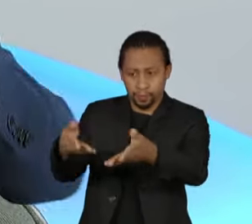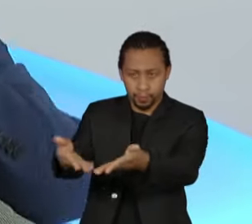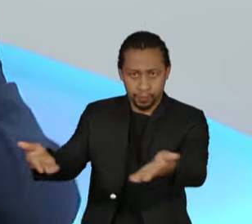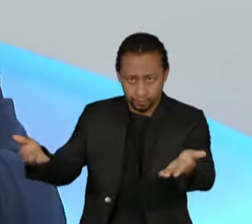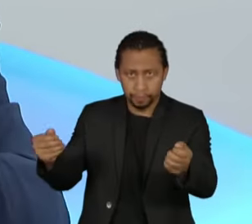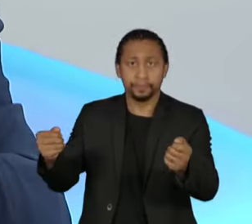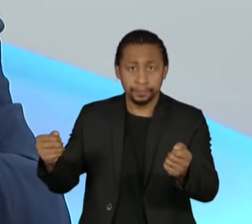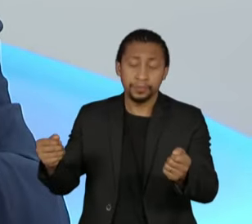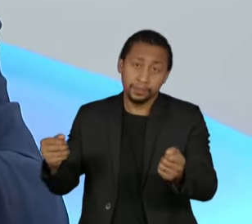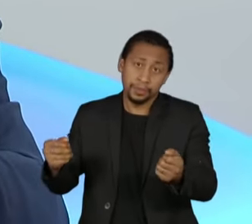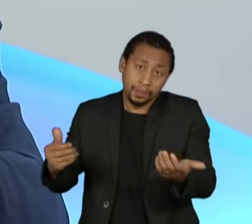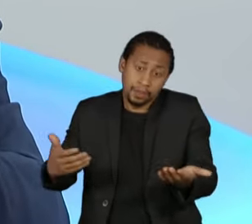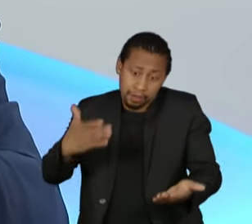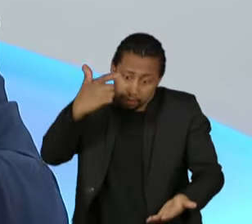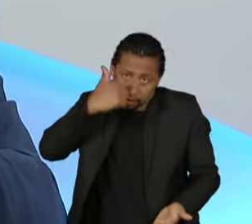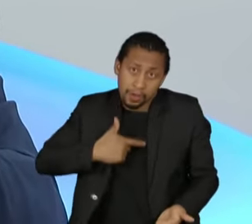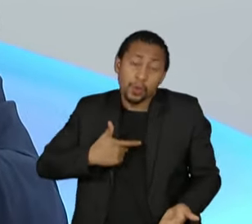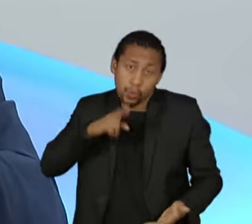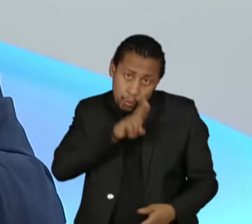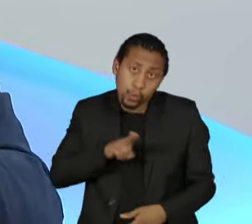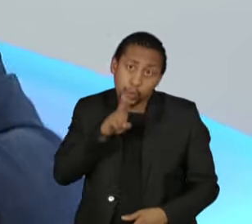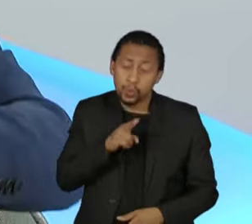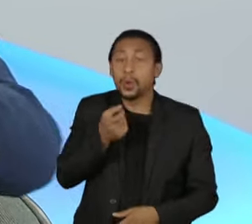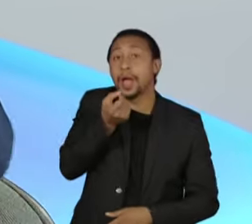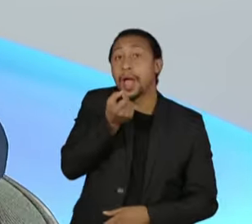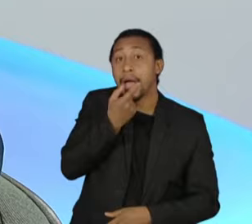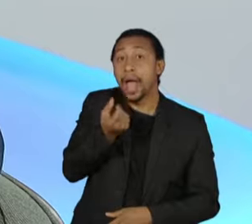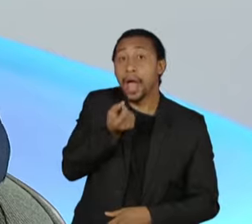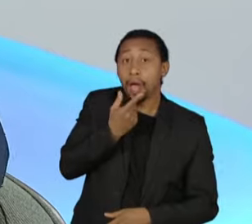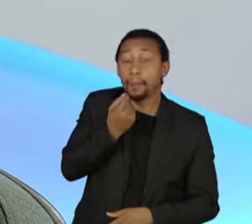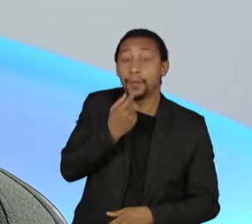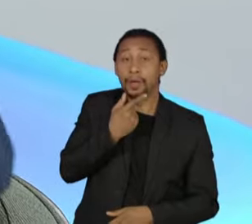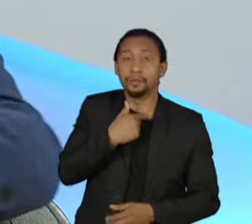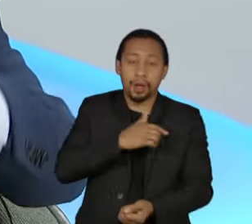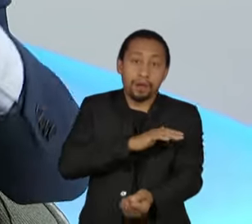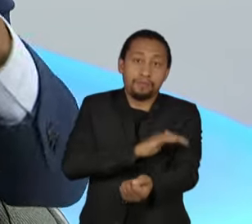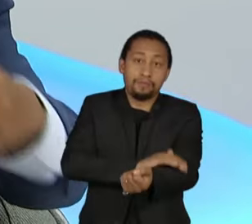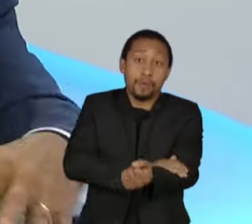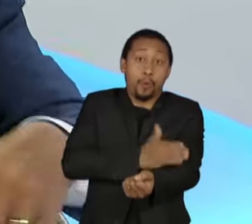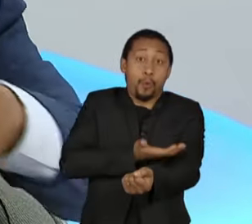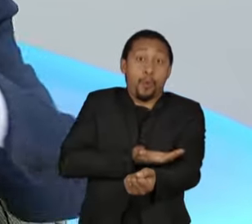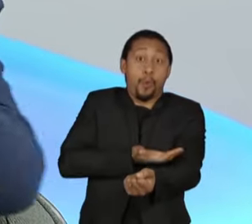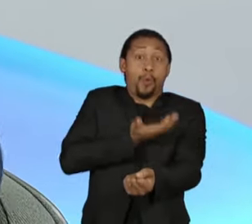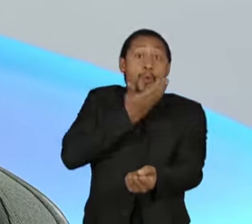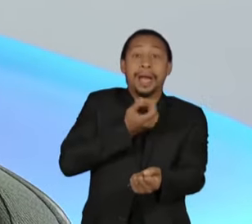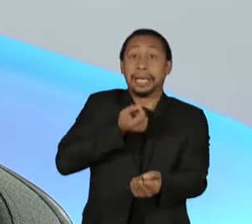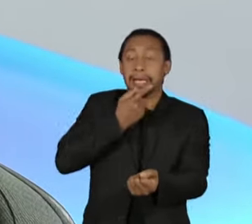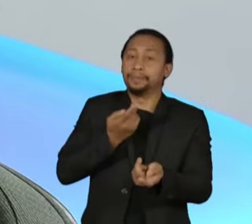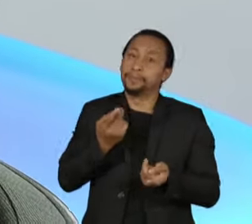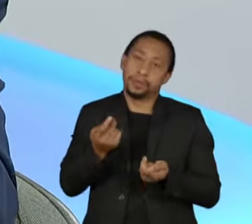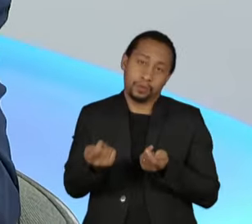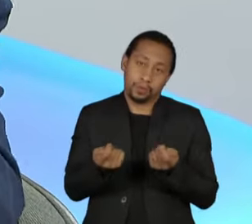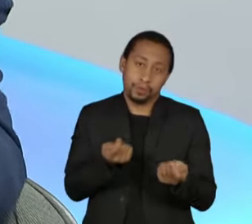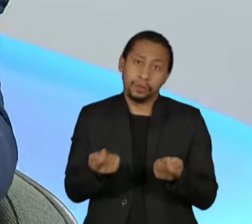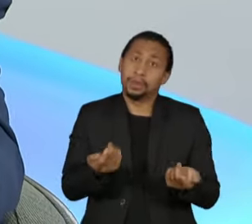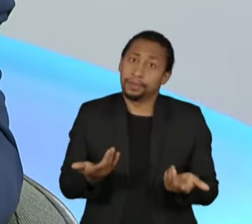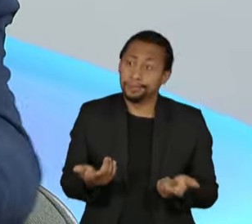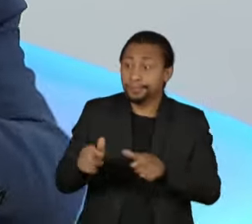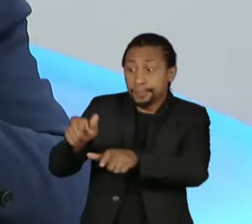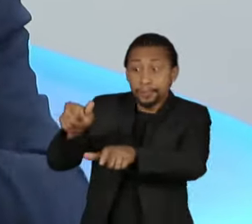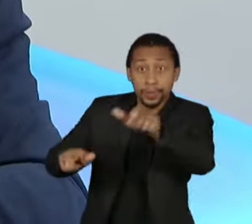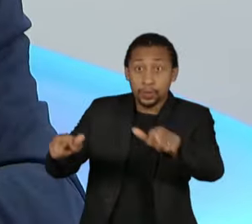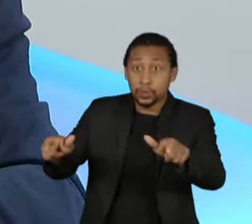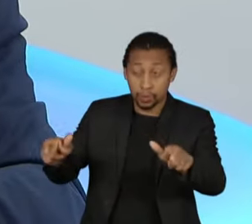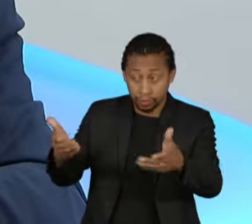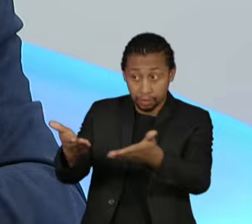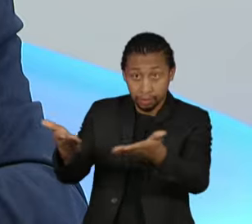para controlar a pressão alta. Então, são pessoas com problema de pressão alta, diabetes, enfim, que não têm dinheiro, que